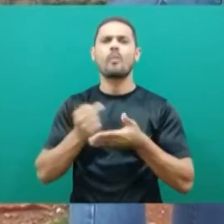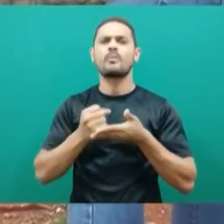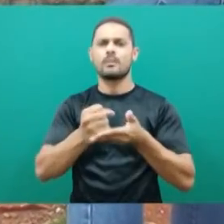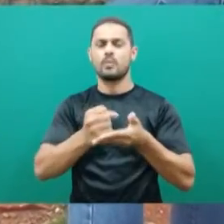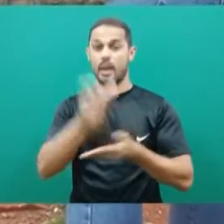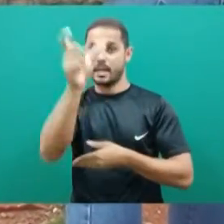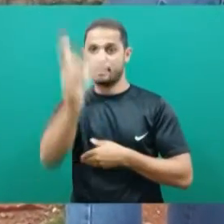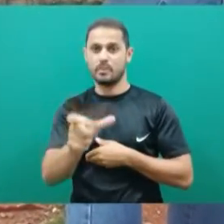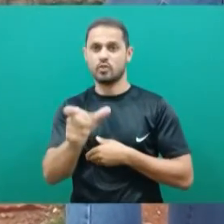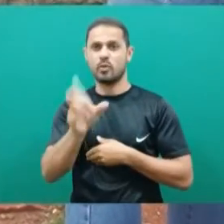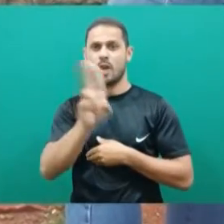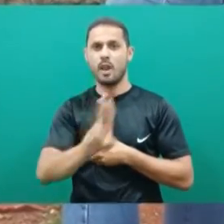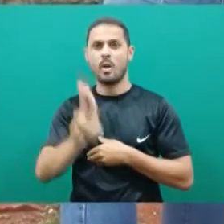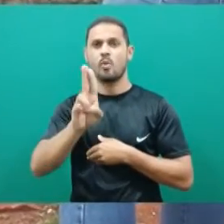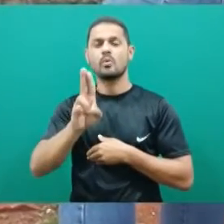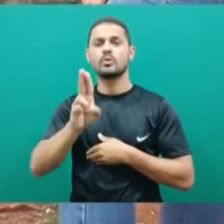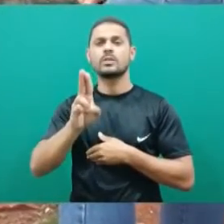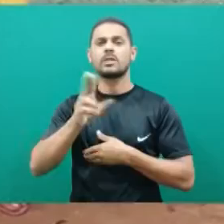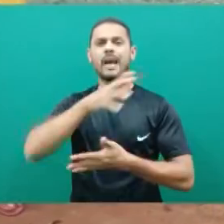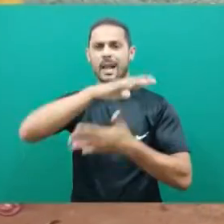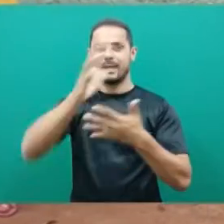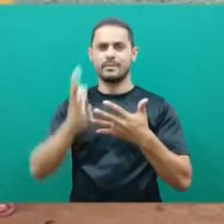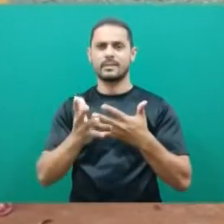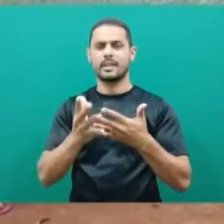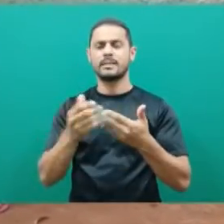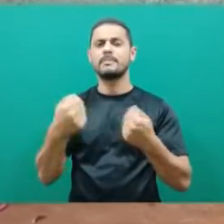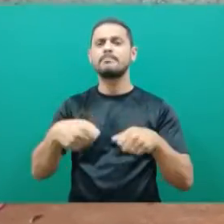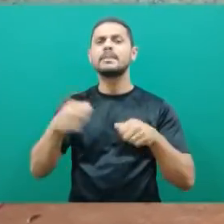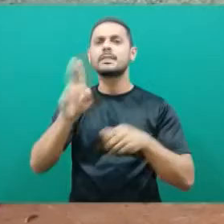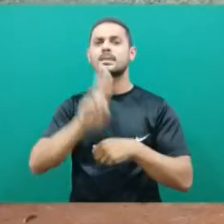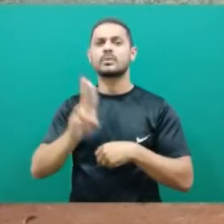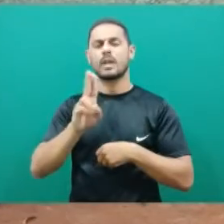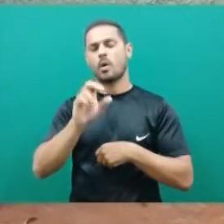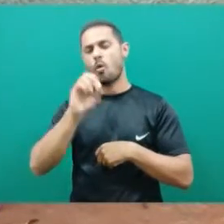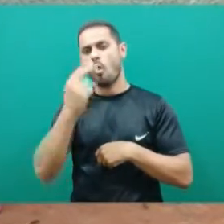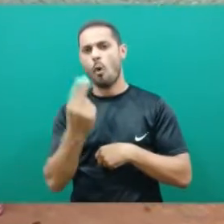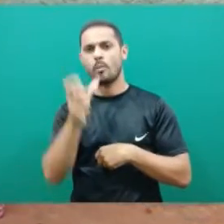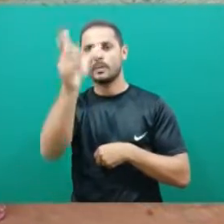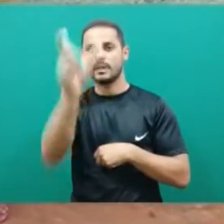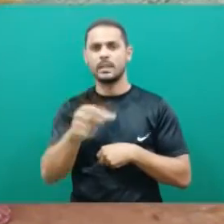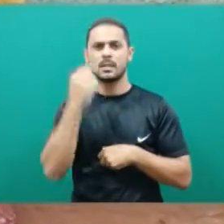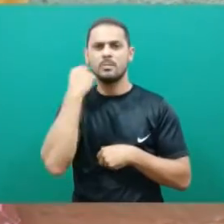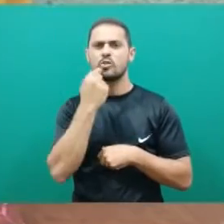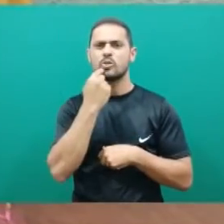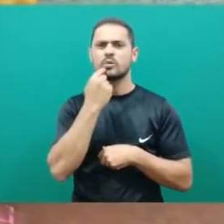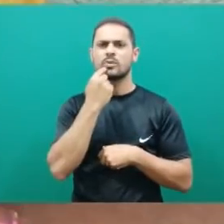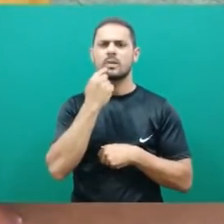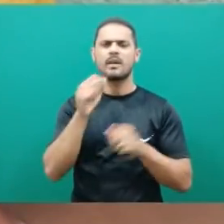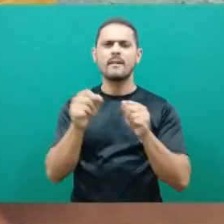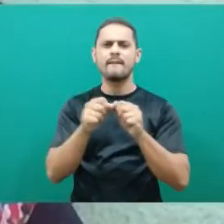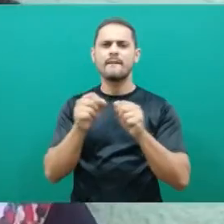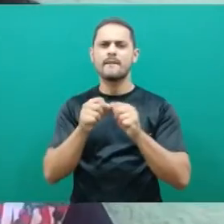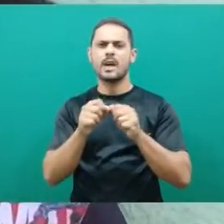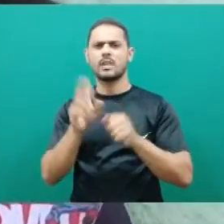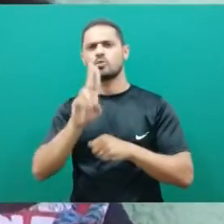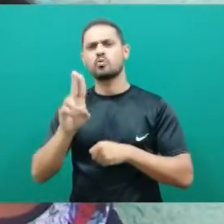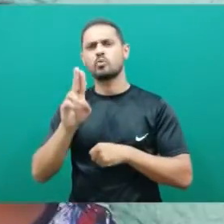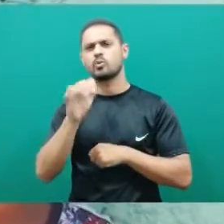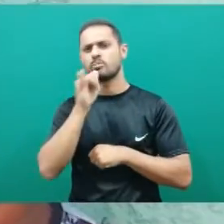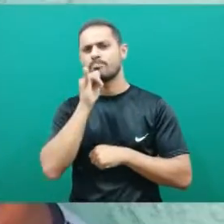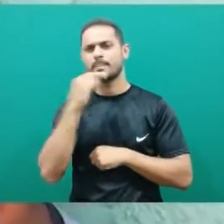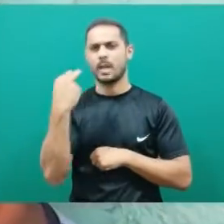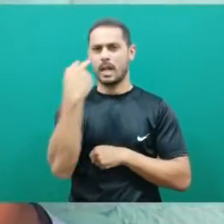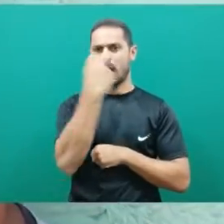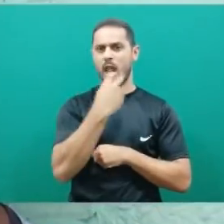Esta pessoa surda é uma pessoa que usa a língua de sinais, então eu preciso usar a língua de sinais. Esta pessoa é uma pessoa surda que faz uso